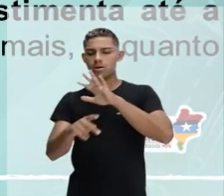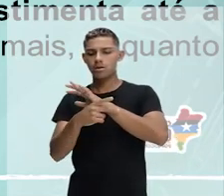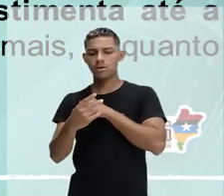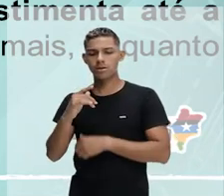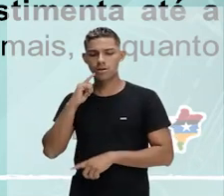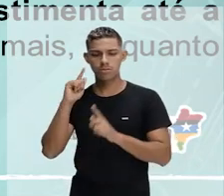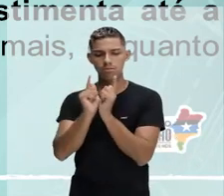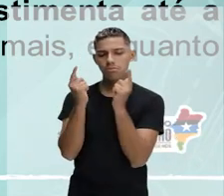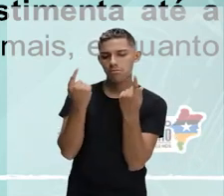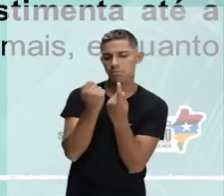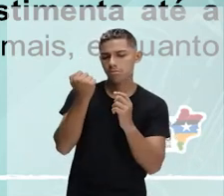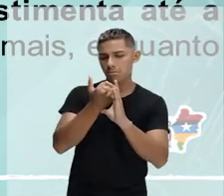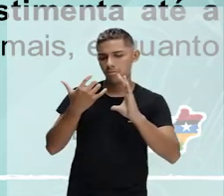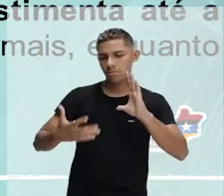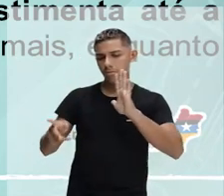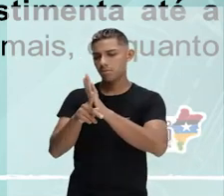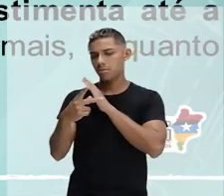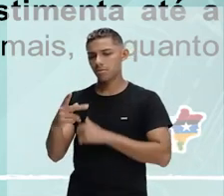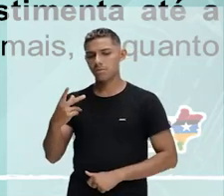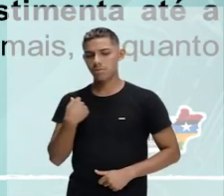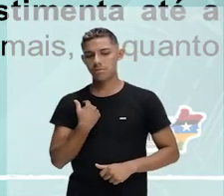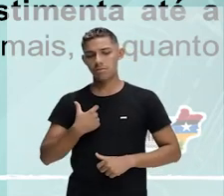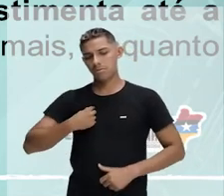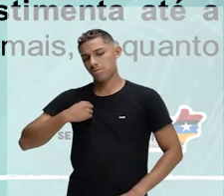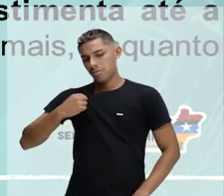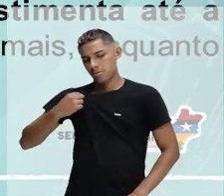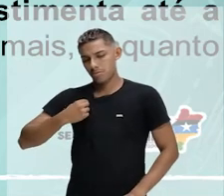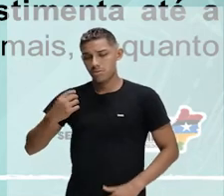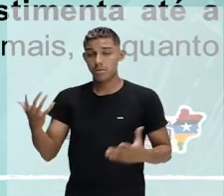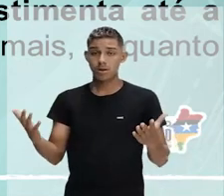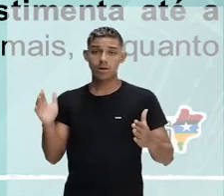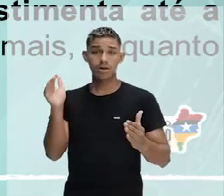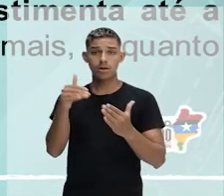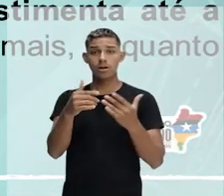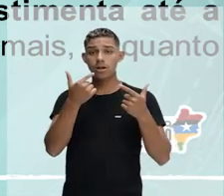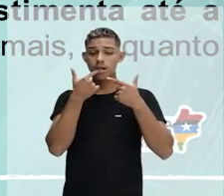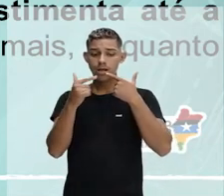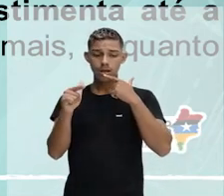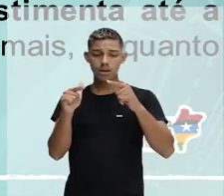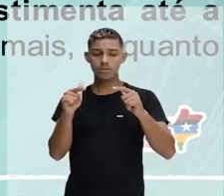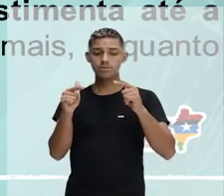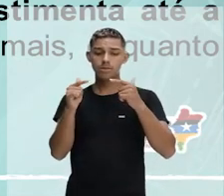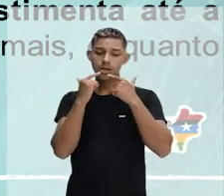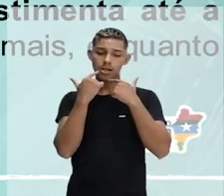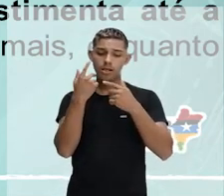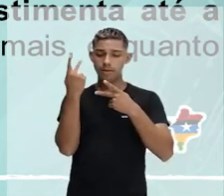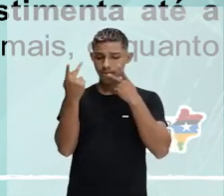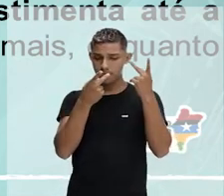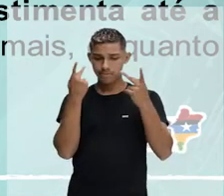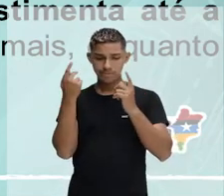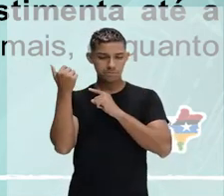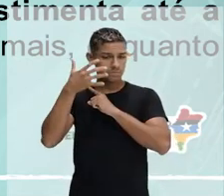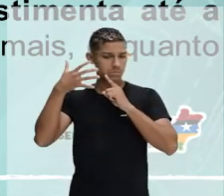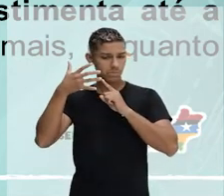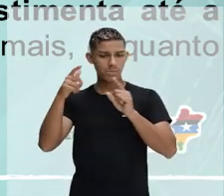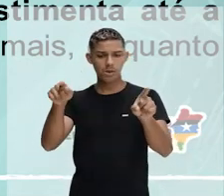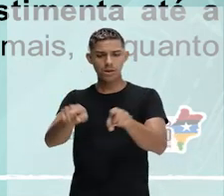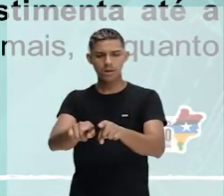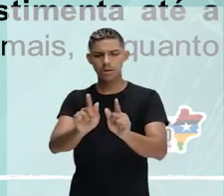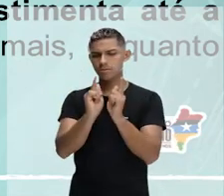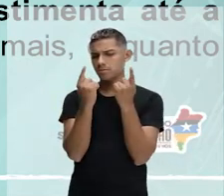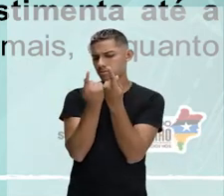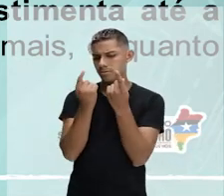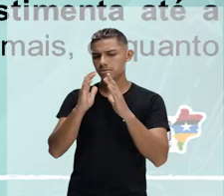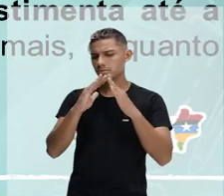características próprias, que vão desde a vestimenta até a linguagem. Os grupos mais escolarizados tendem a ser mais formais,